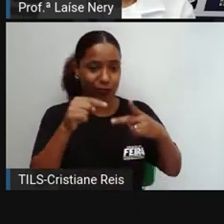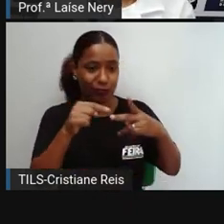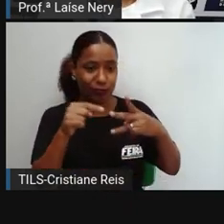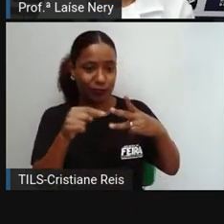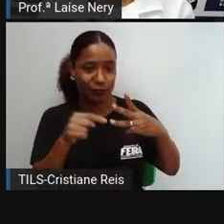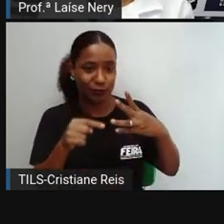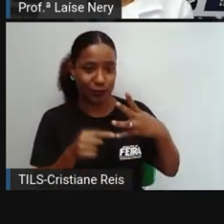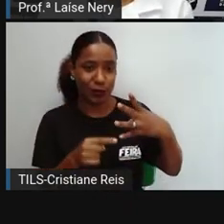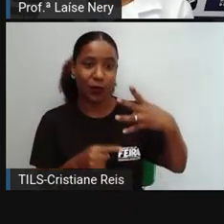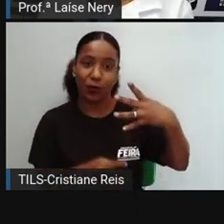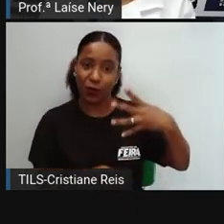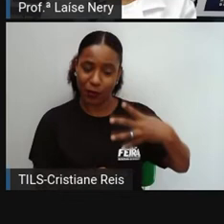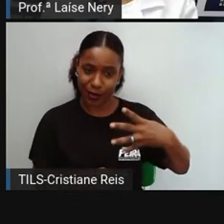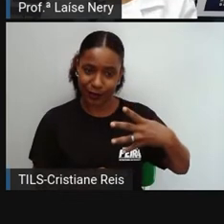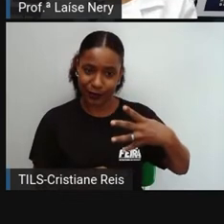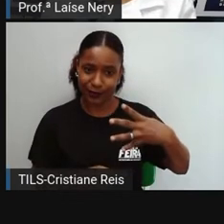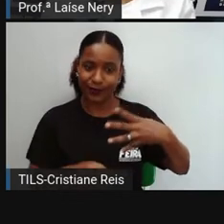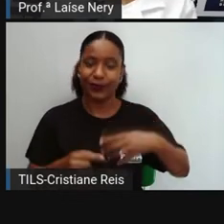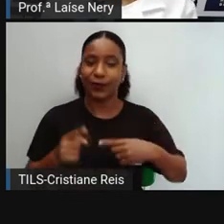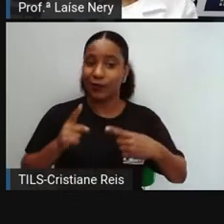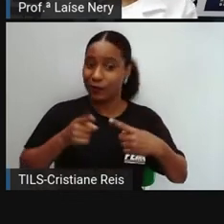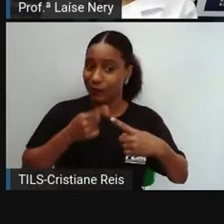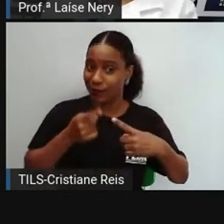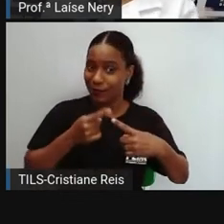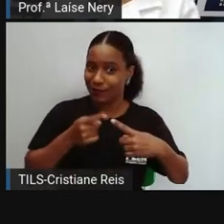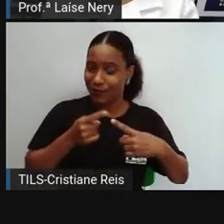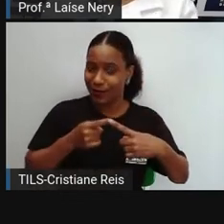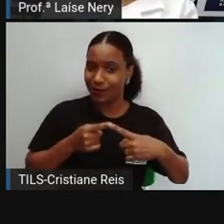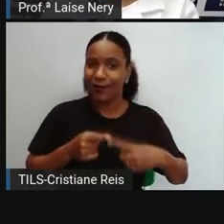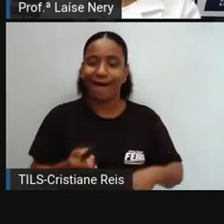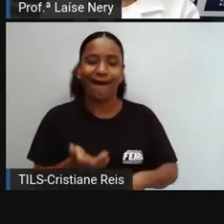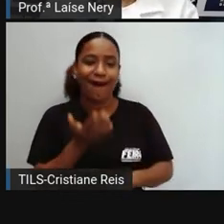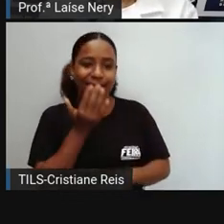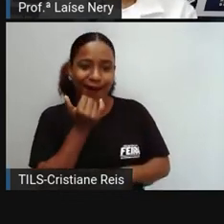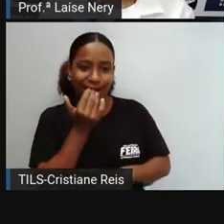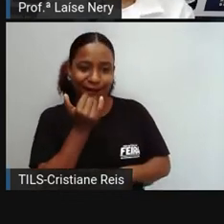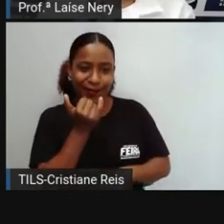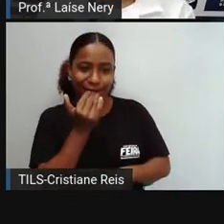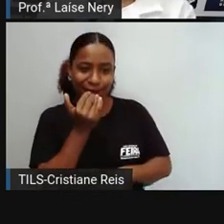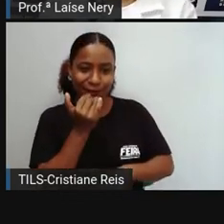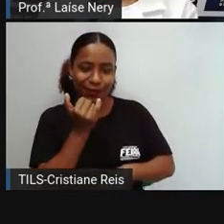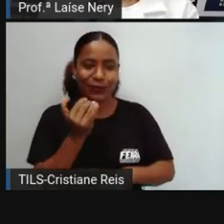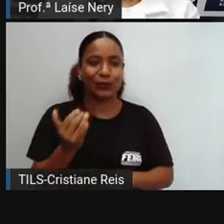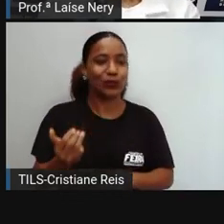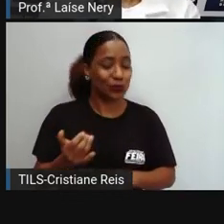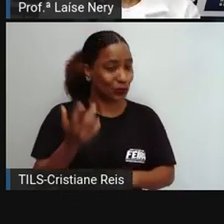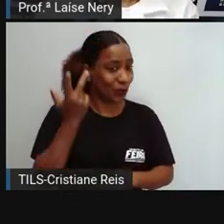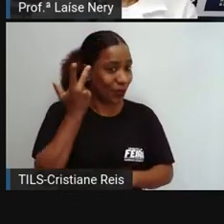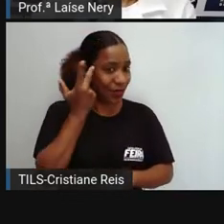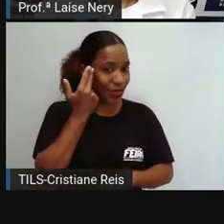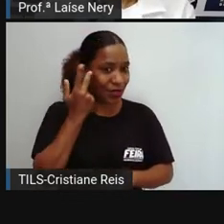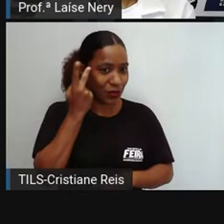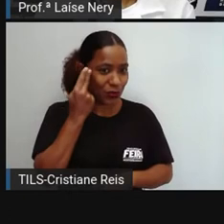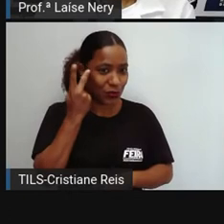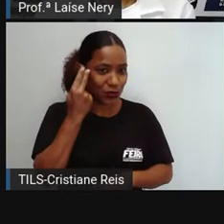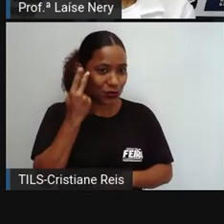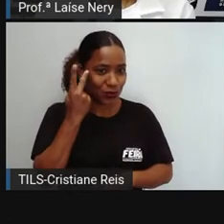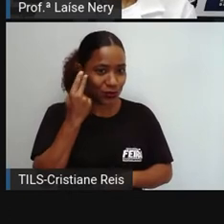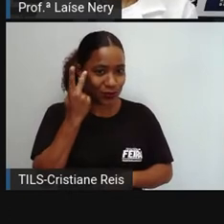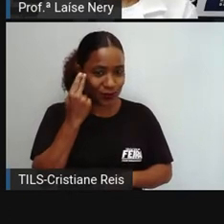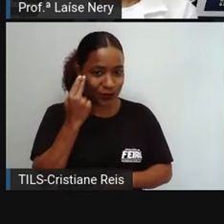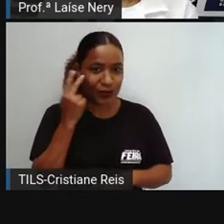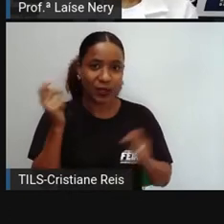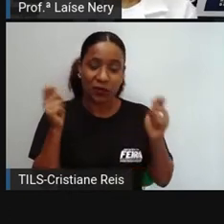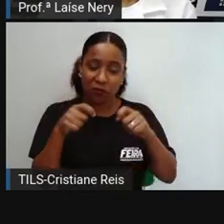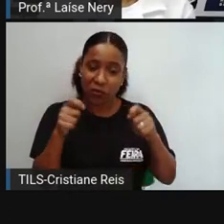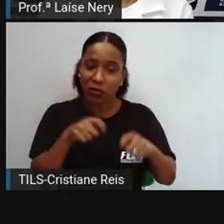Primeiro, são os alimentos in natura ou naturais, que podem ser partes de animais